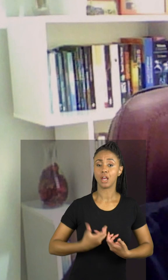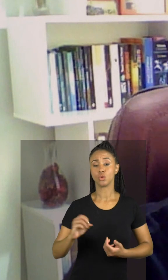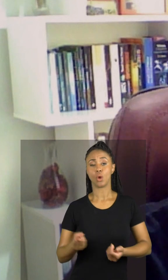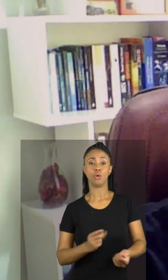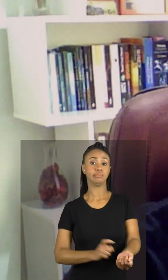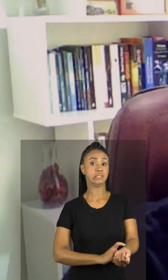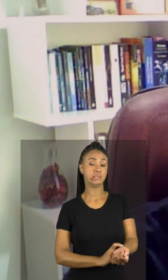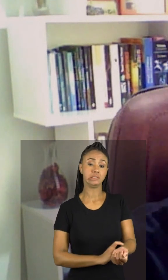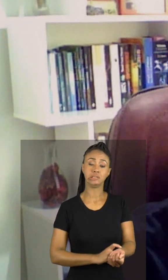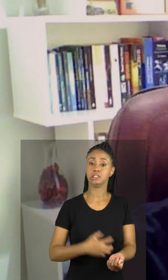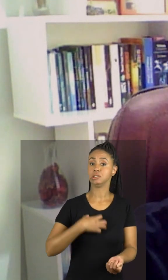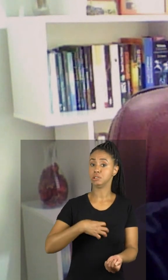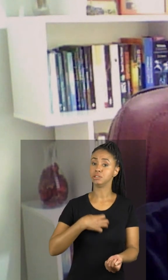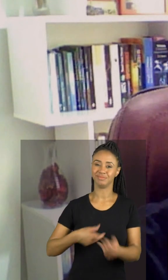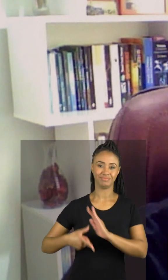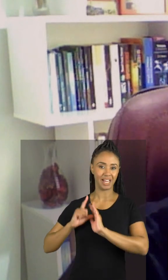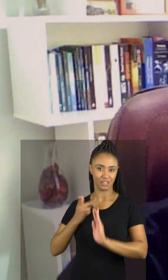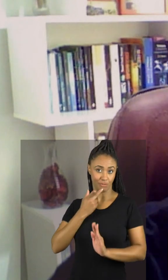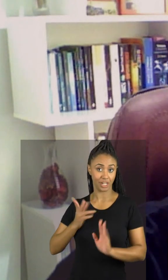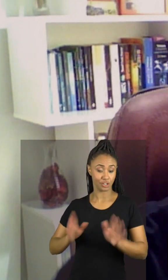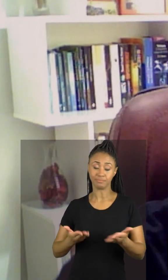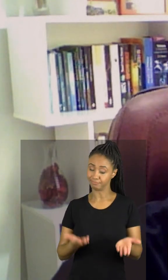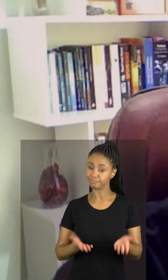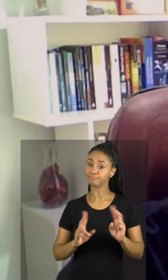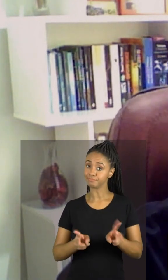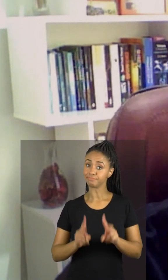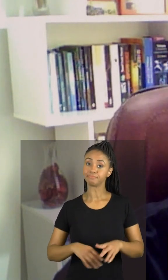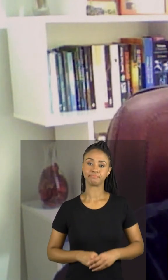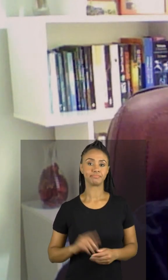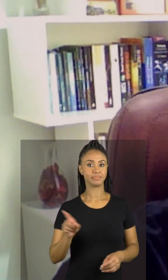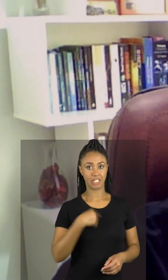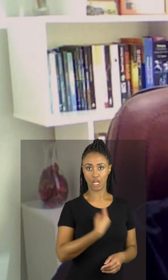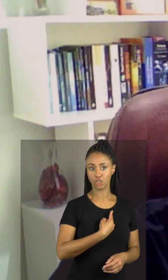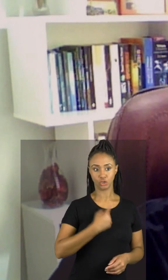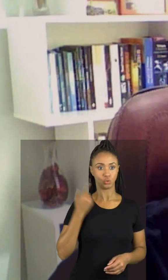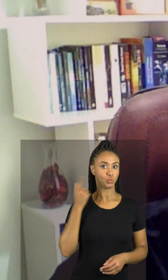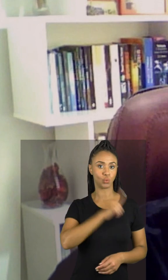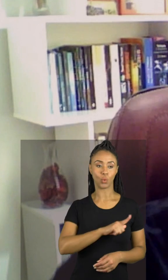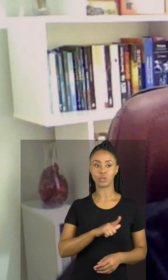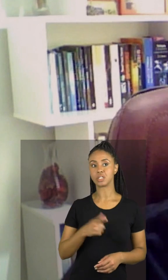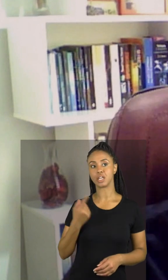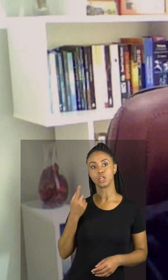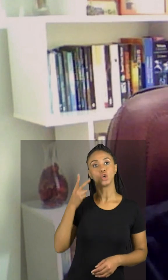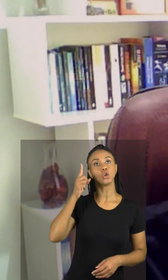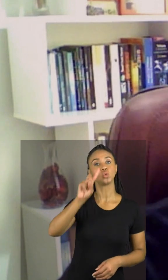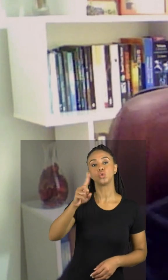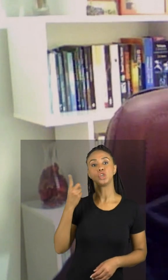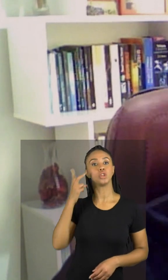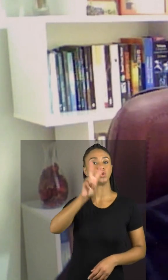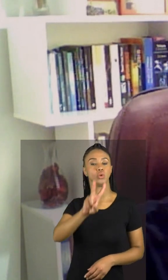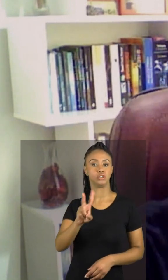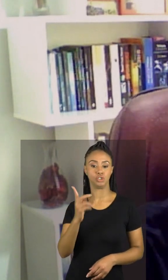irritabilidade, como eu falei anteriormente. Então, nós não conseguimos, por exemplo, em uma, duas ou três noites de sono,